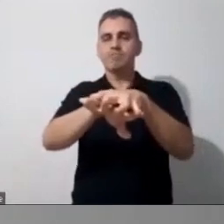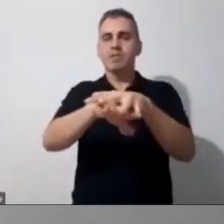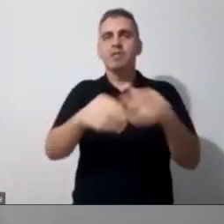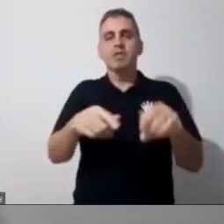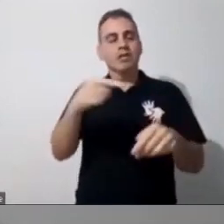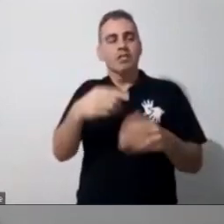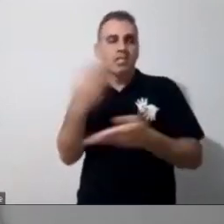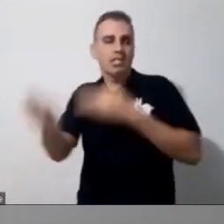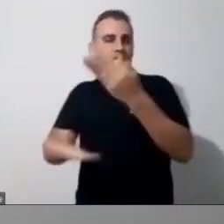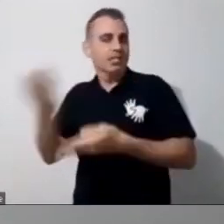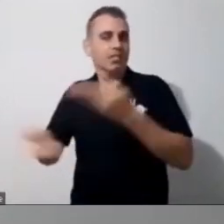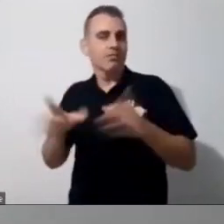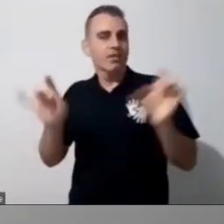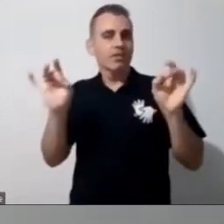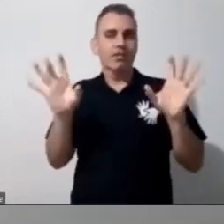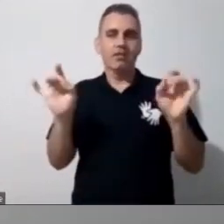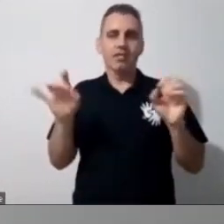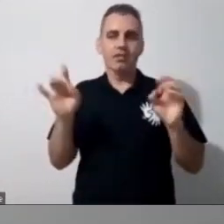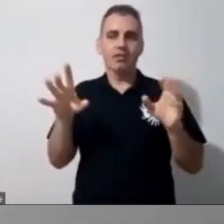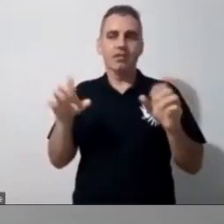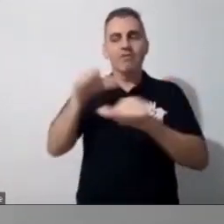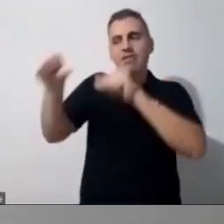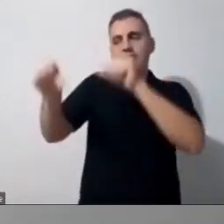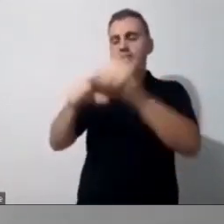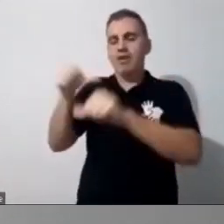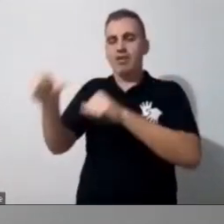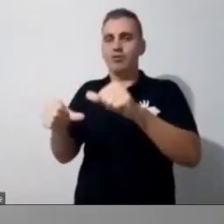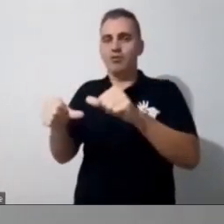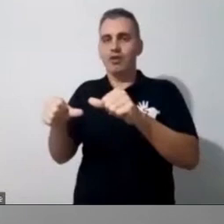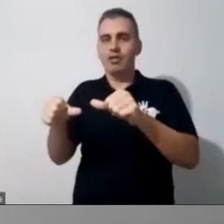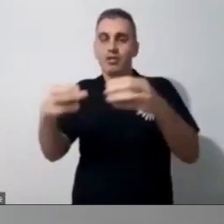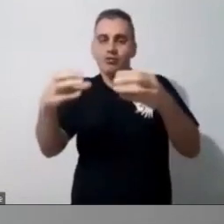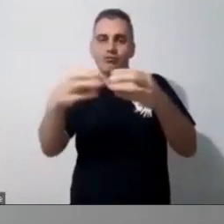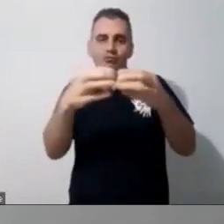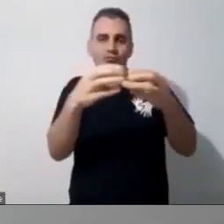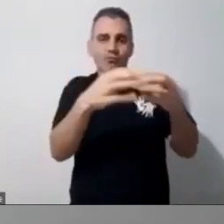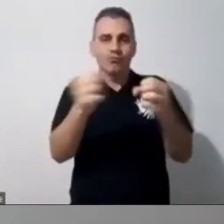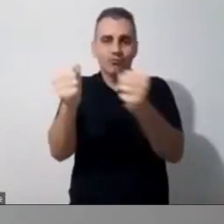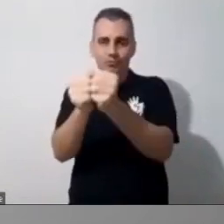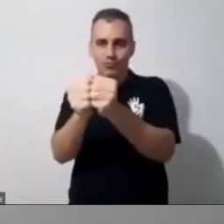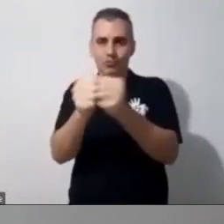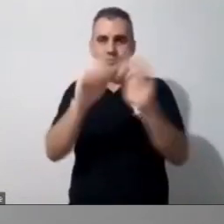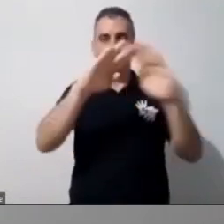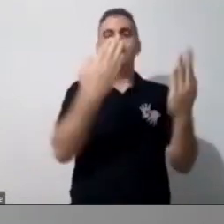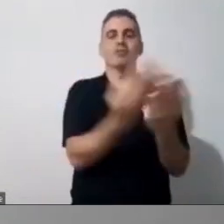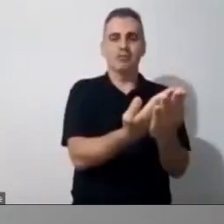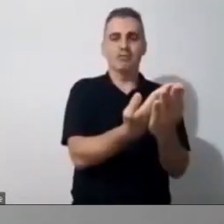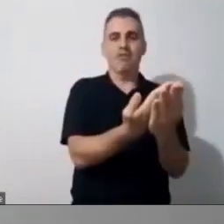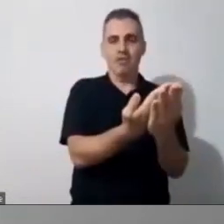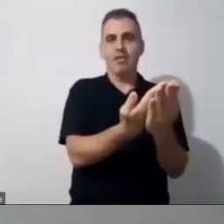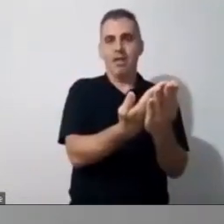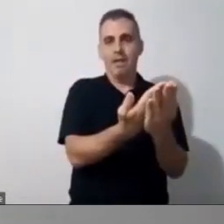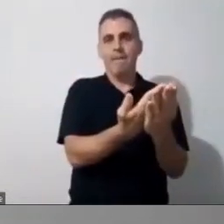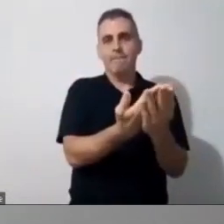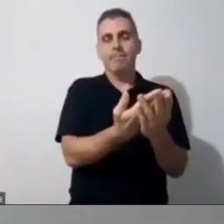mover o resto, que não é o resto, é tudo um conjuntinho, como eu digo, assim, é tão